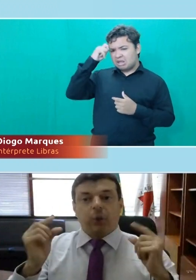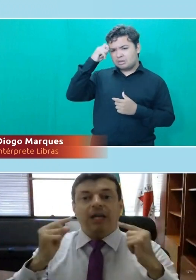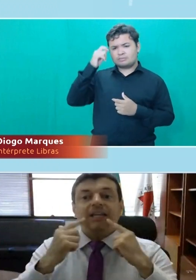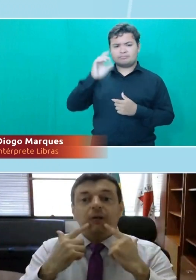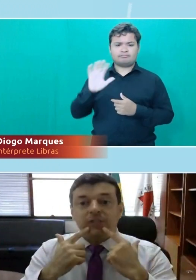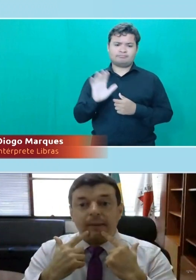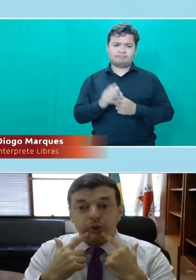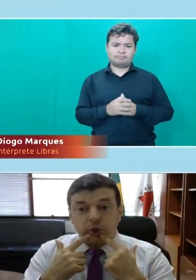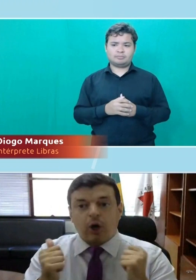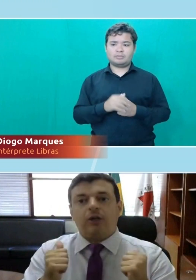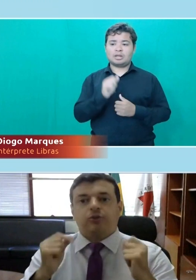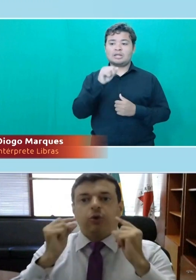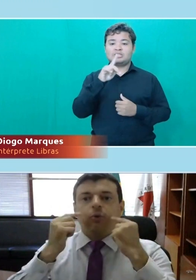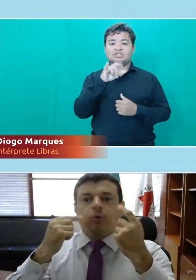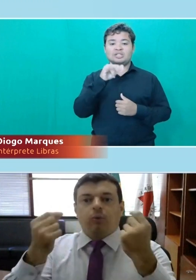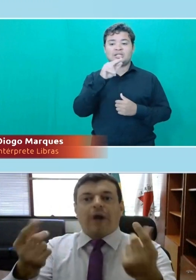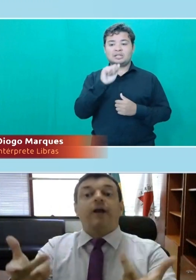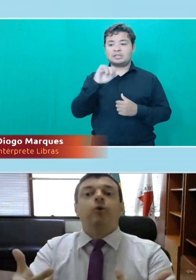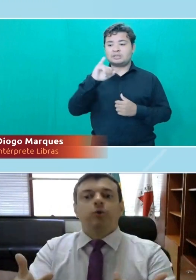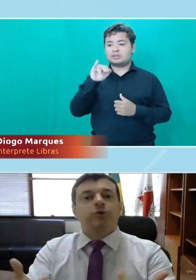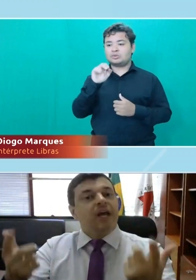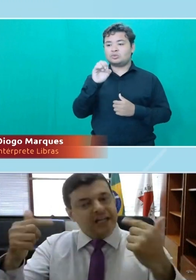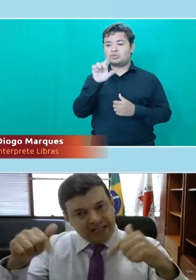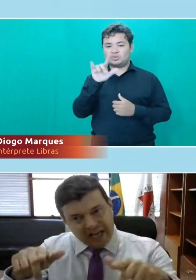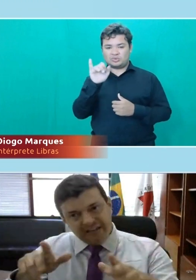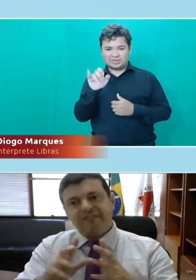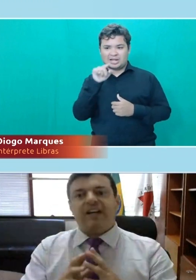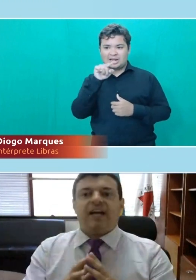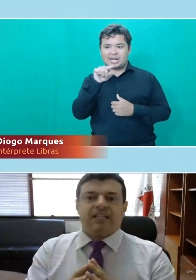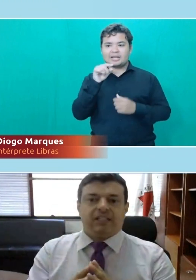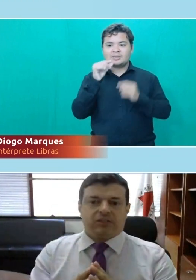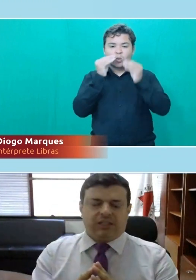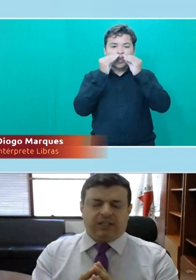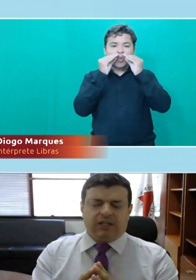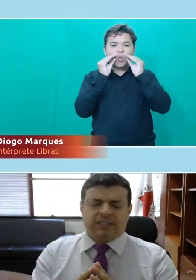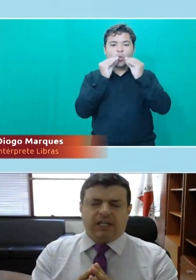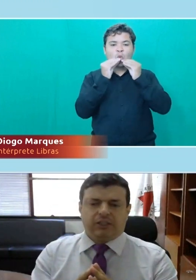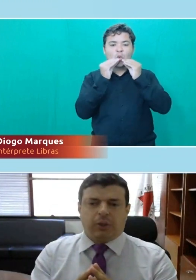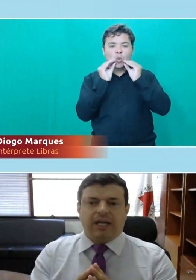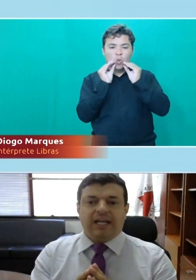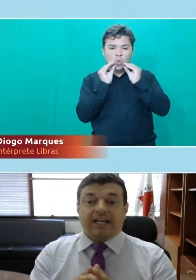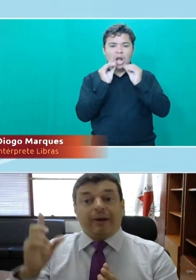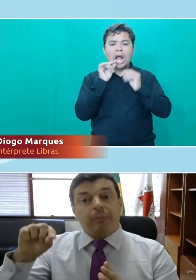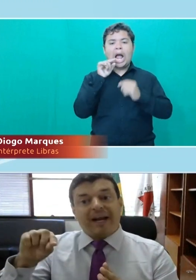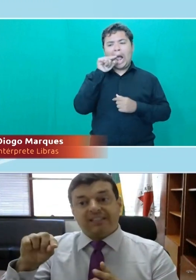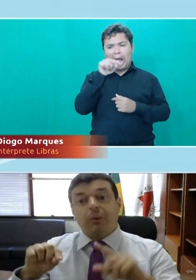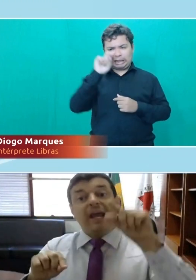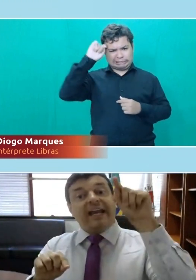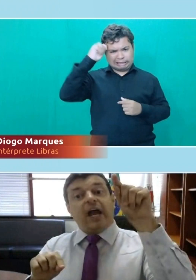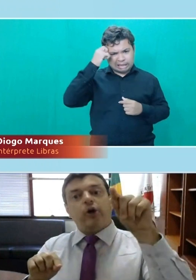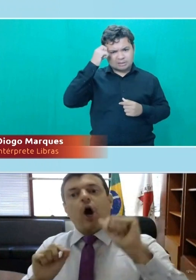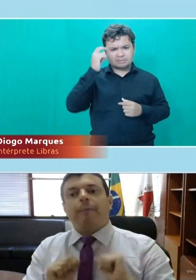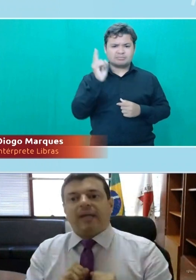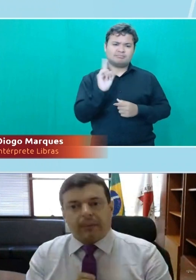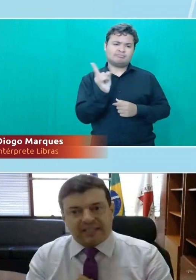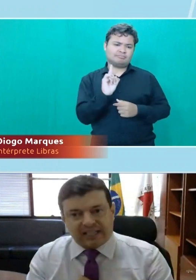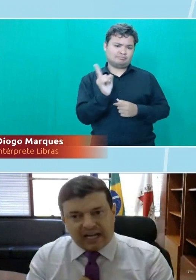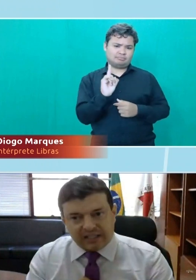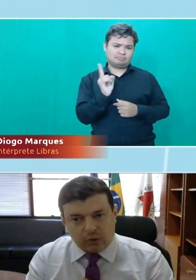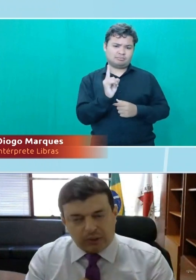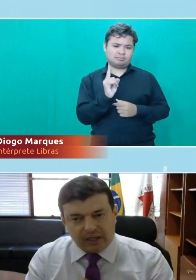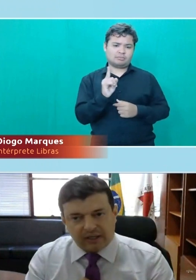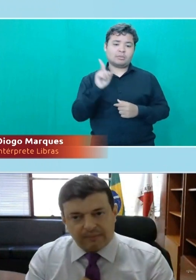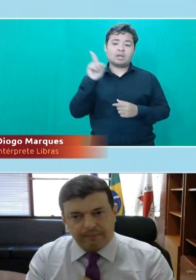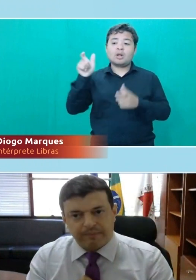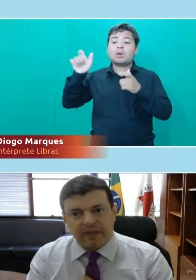Angelina Jolie tem os lábios grossos ou carnudos. Ninguém vai falar que a Angelina Jolie é negra. E não é no Brasil, é na Europa, ela não é